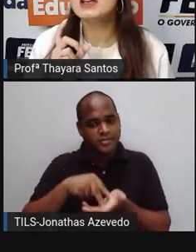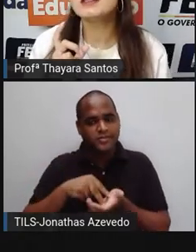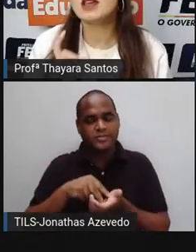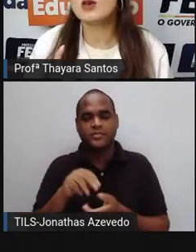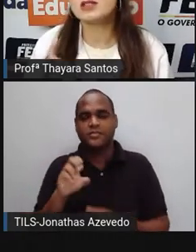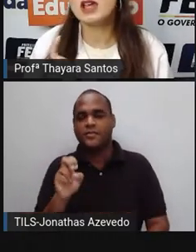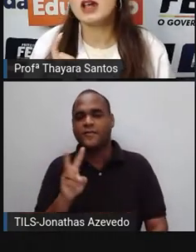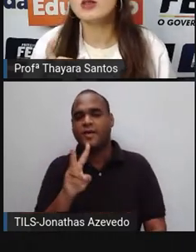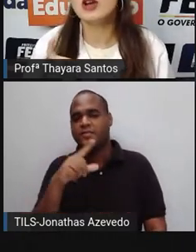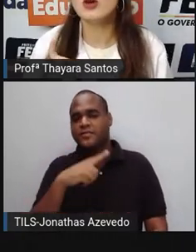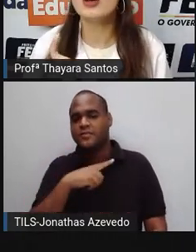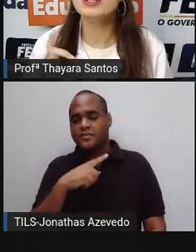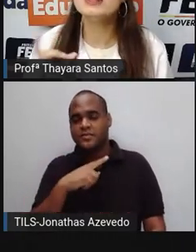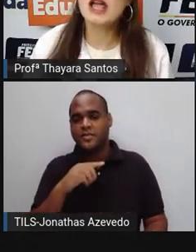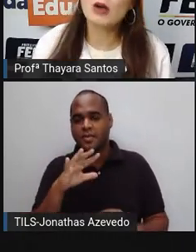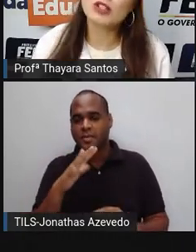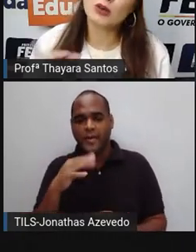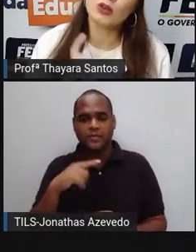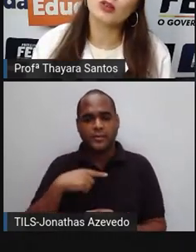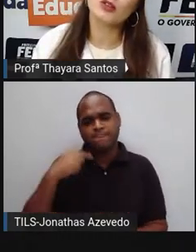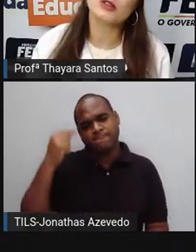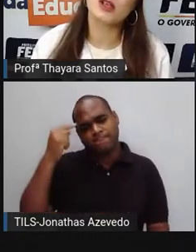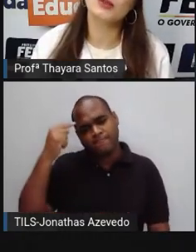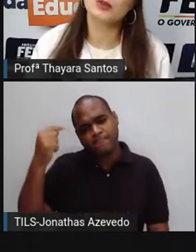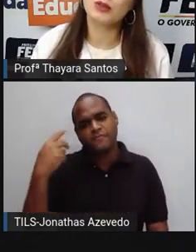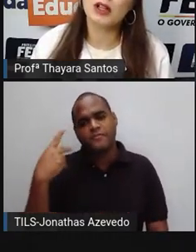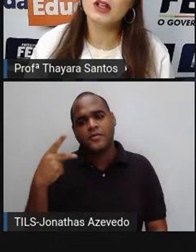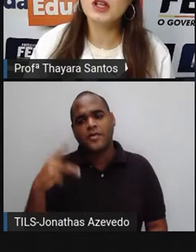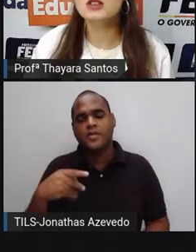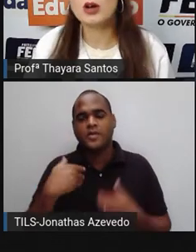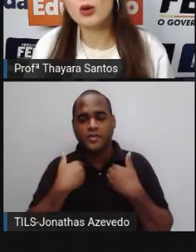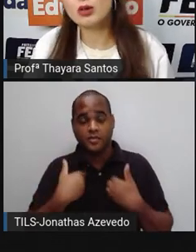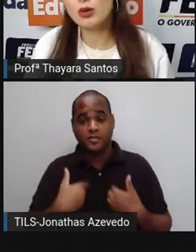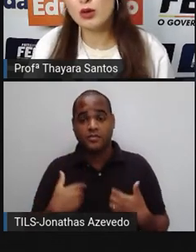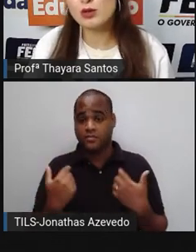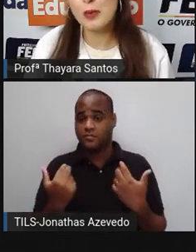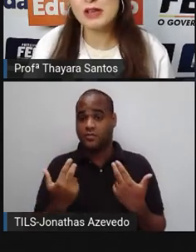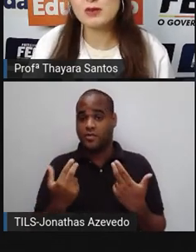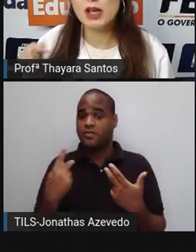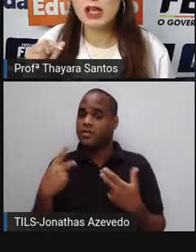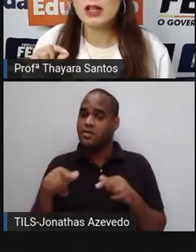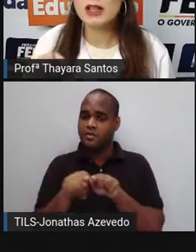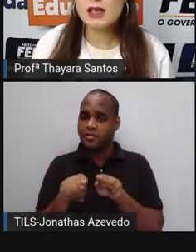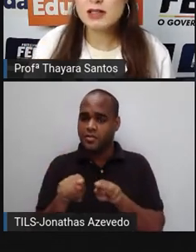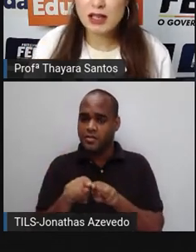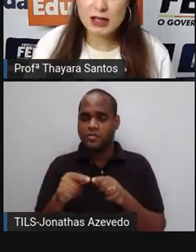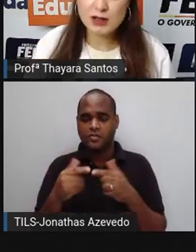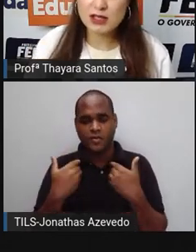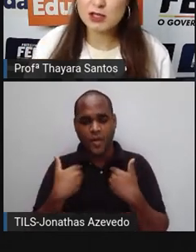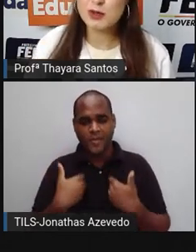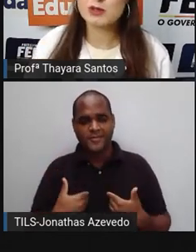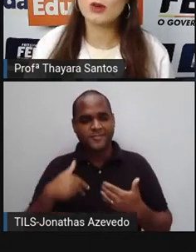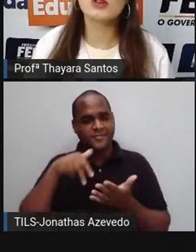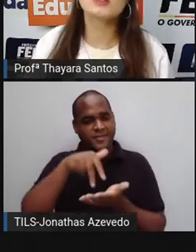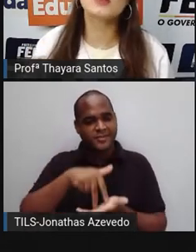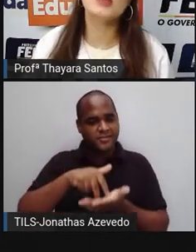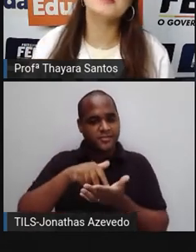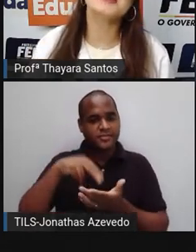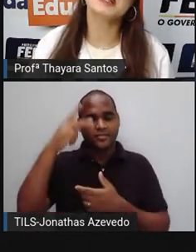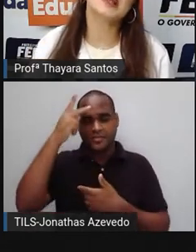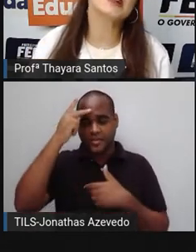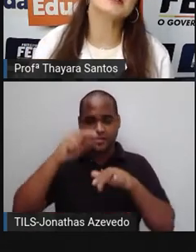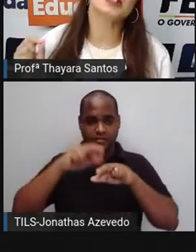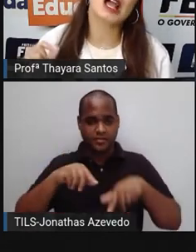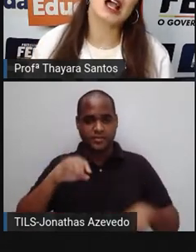ali que seria considerado o valor ideal de acordo com a nossa altura e de acordo com o nosso peso. Nesse caso dessas pessoas, o